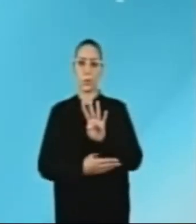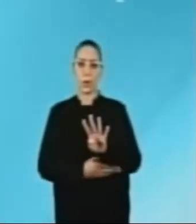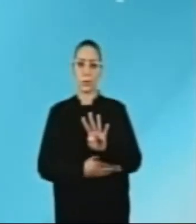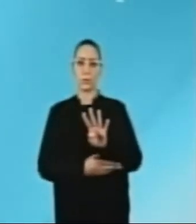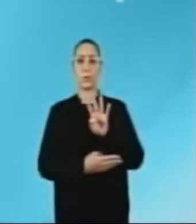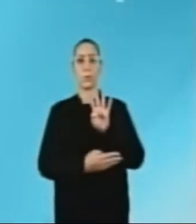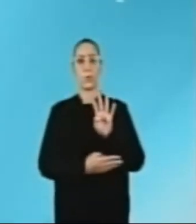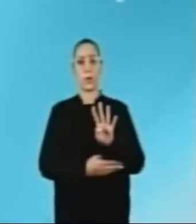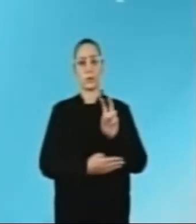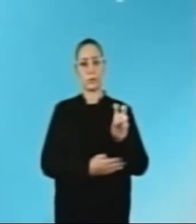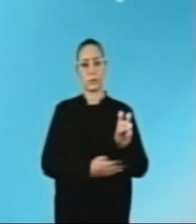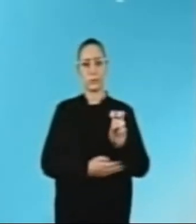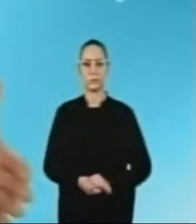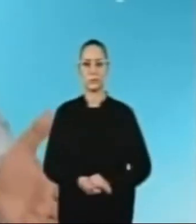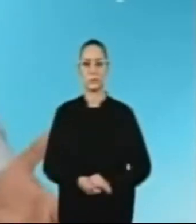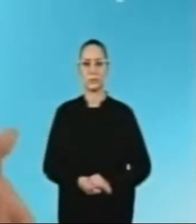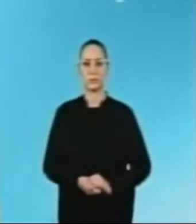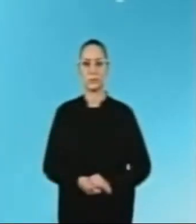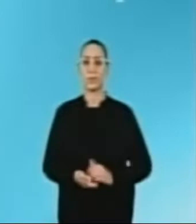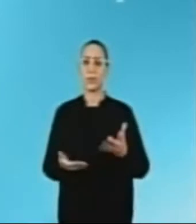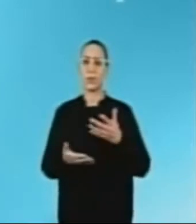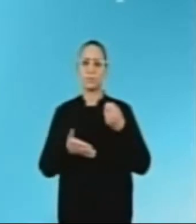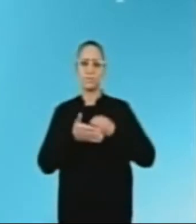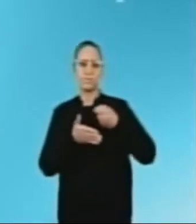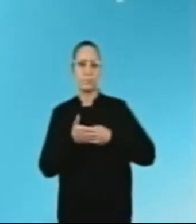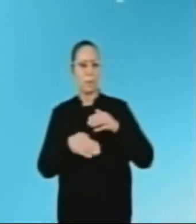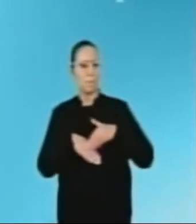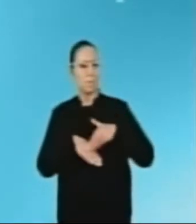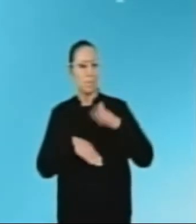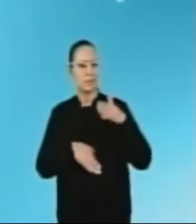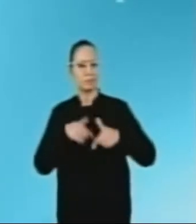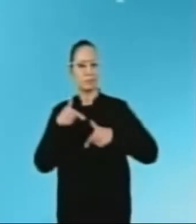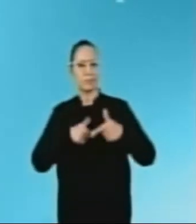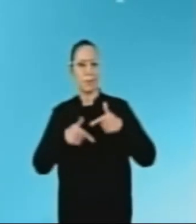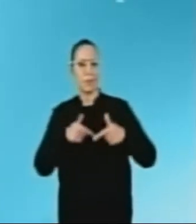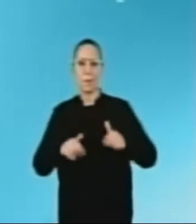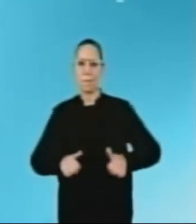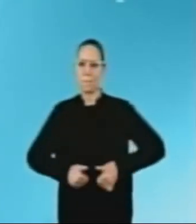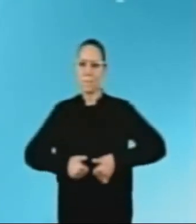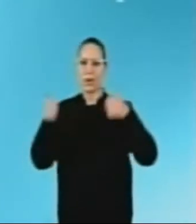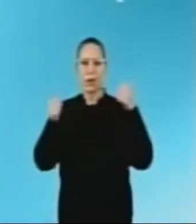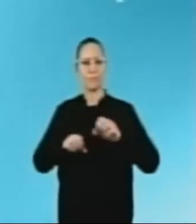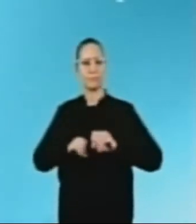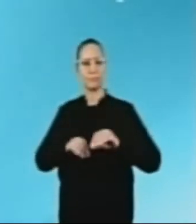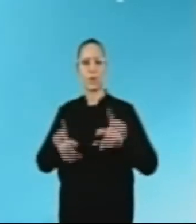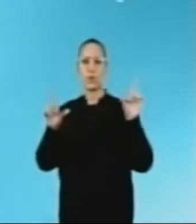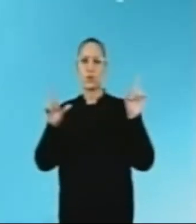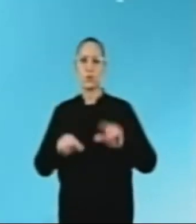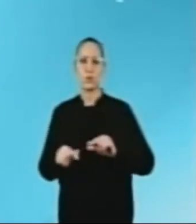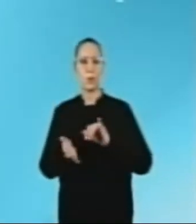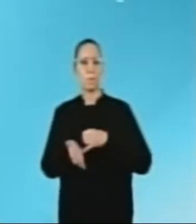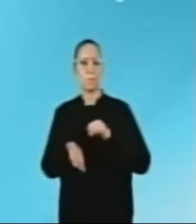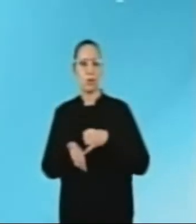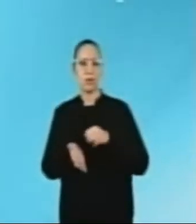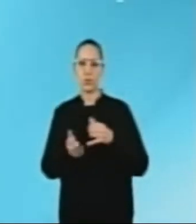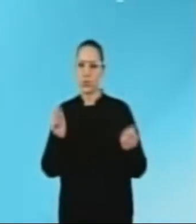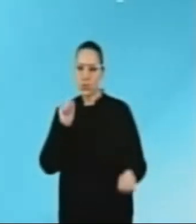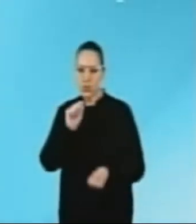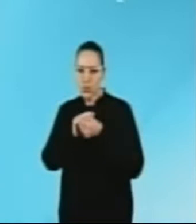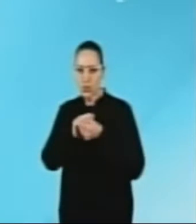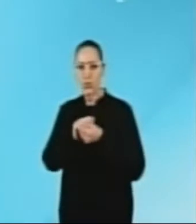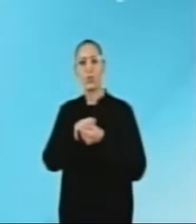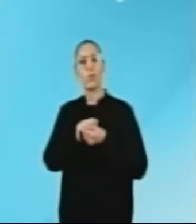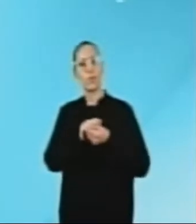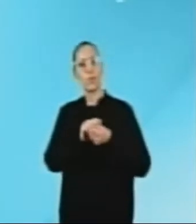vote 44-45. Quero lutar por mais empregos, melhorar o nosso ensino e reduzir os impostos. Junto contigo,